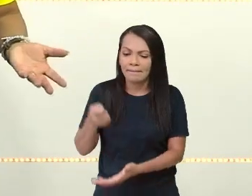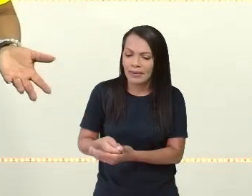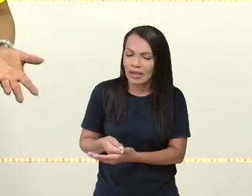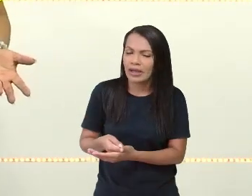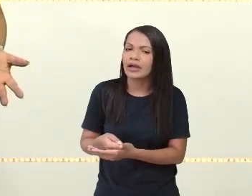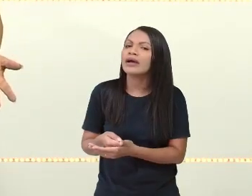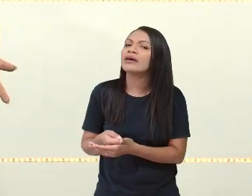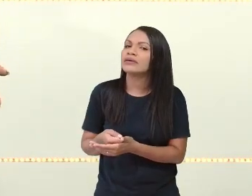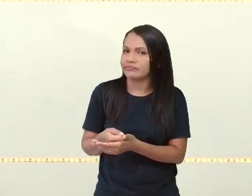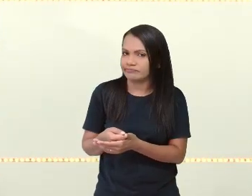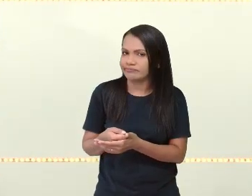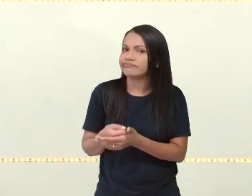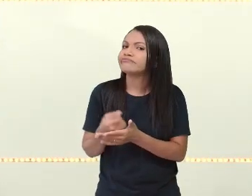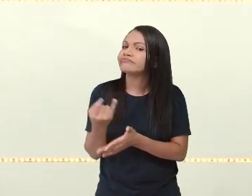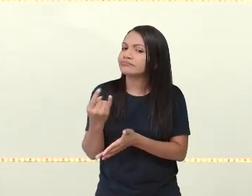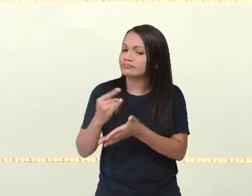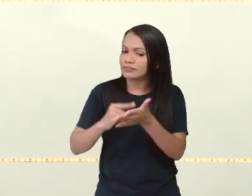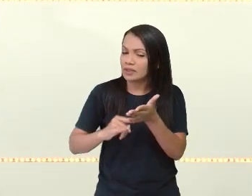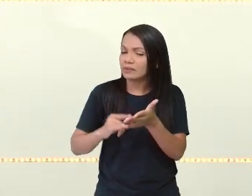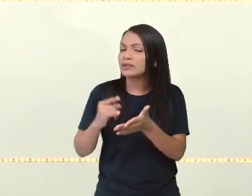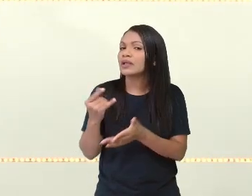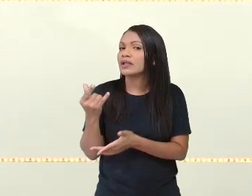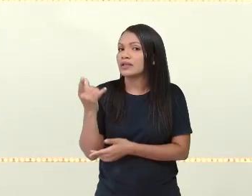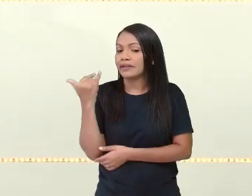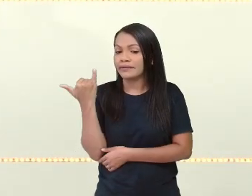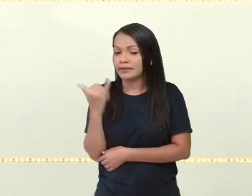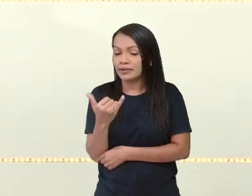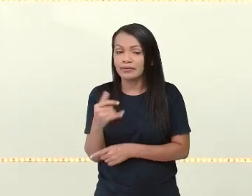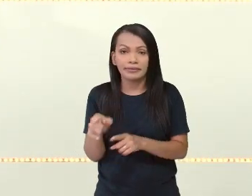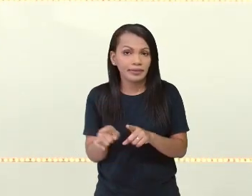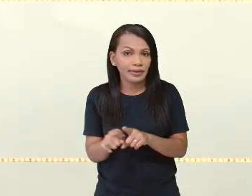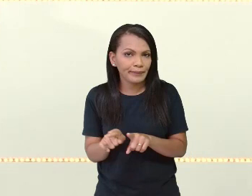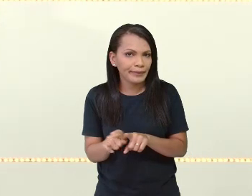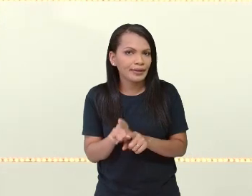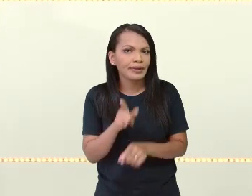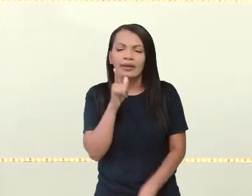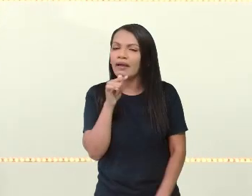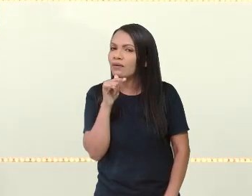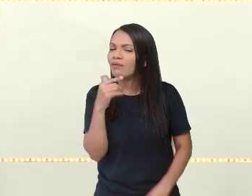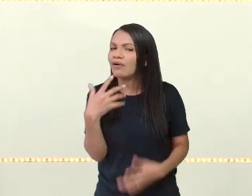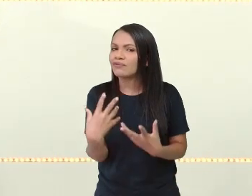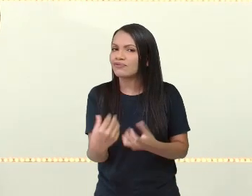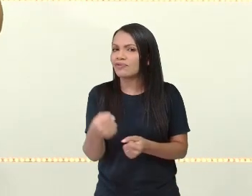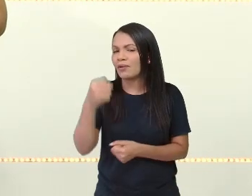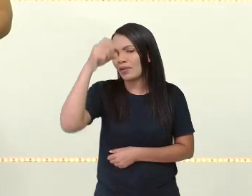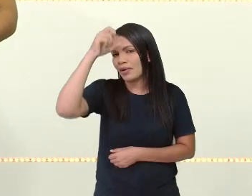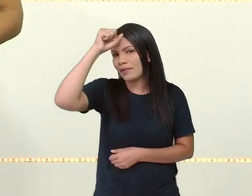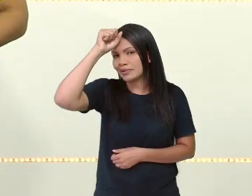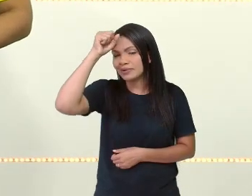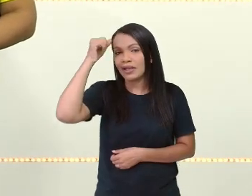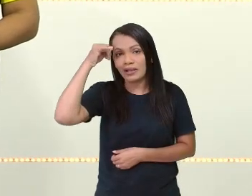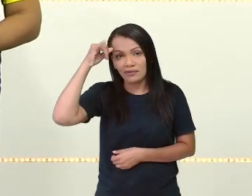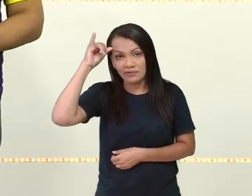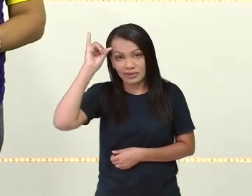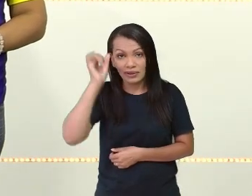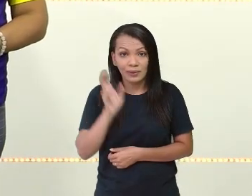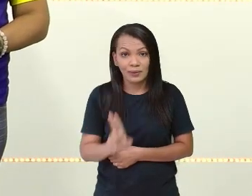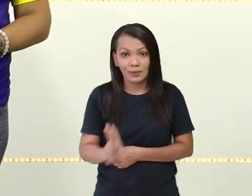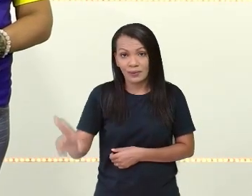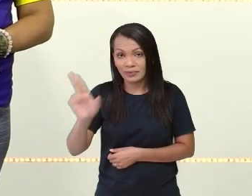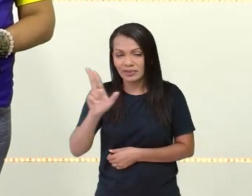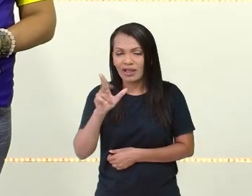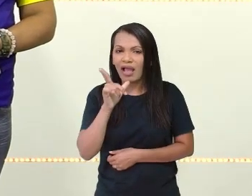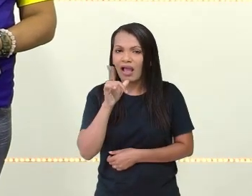de energia, afinal, e também a água, não é? Então, vamos aprender a economizar, tá certo?